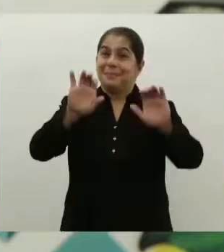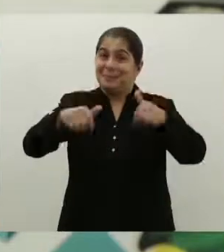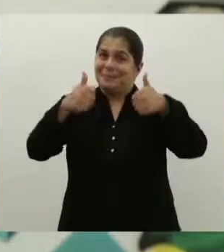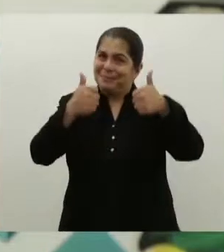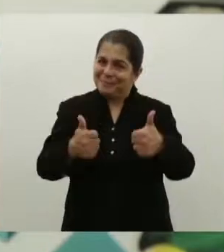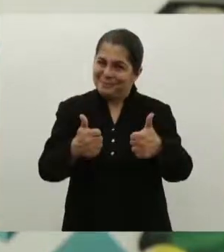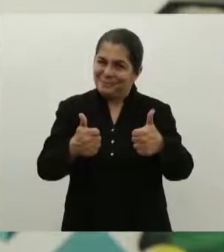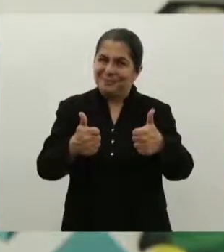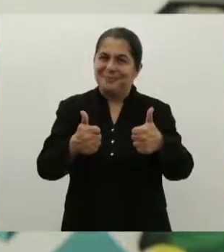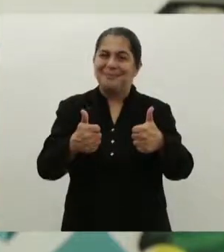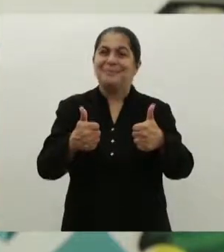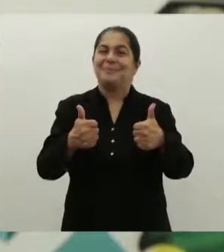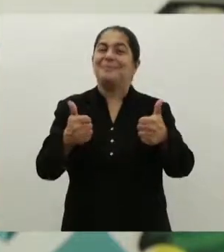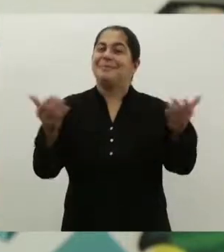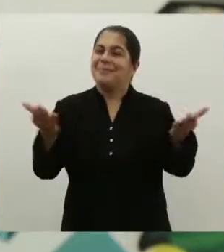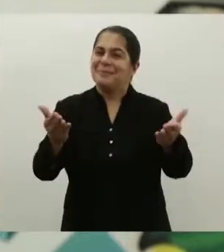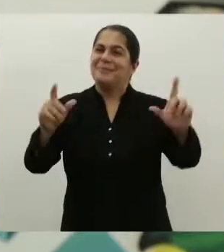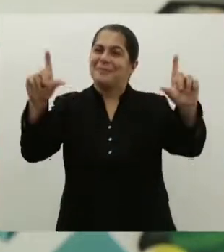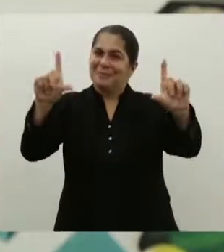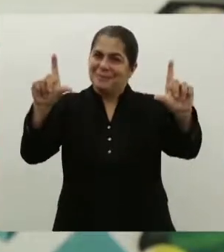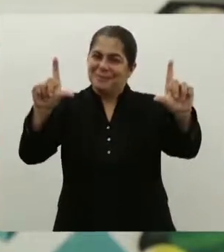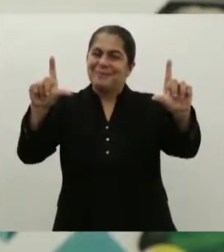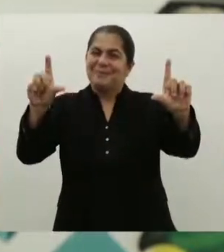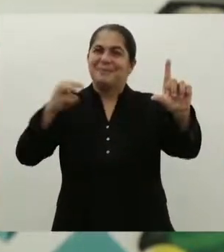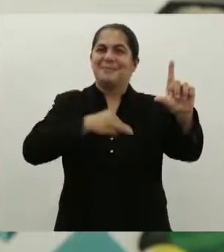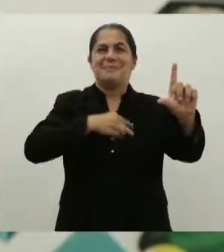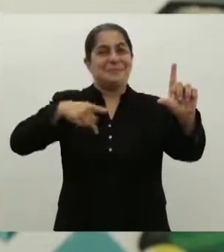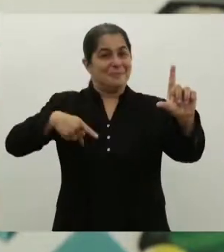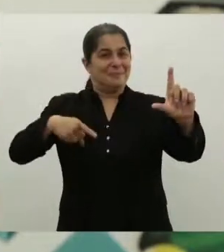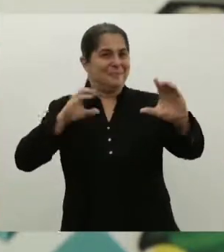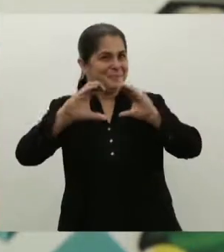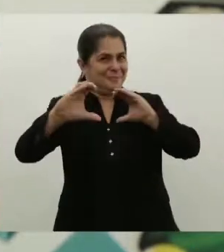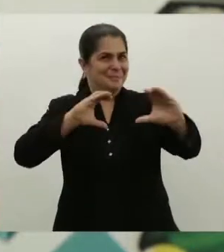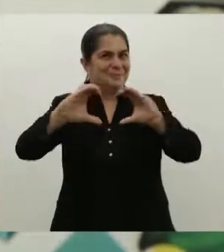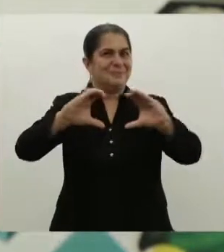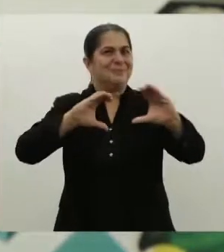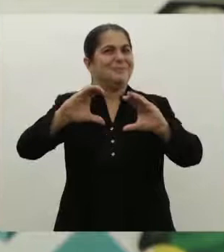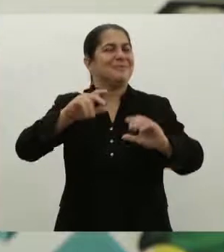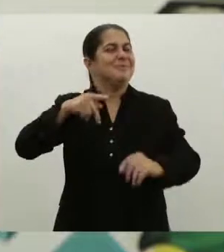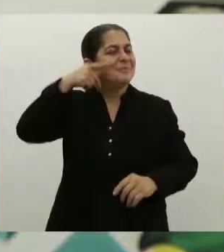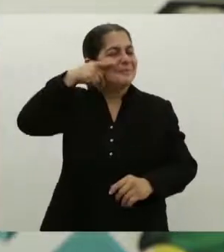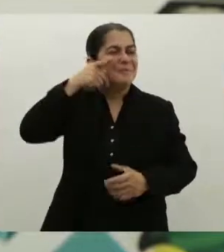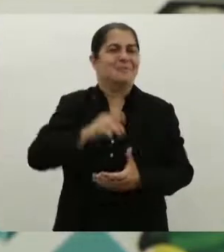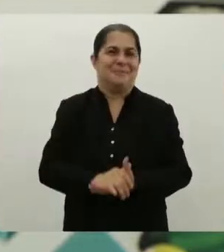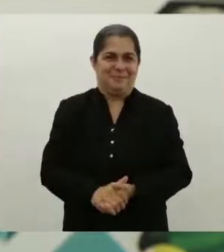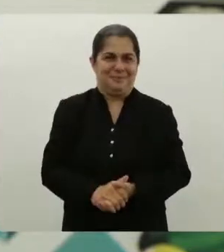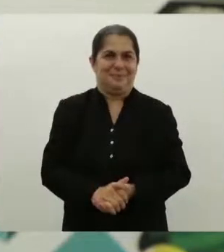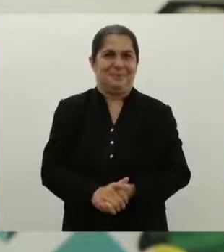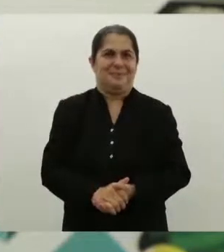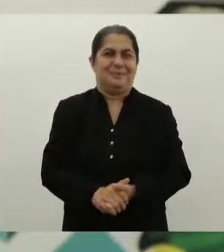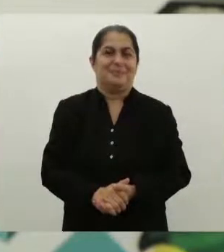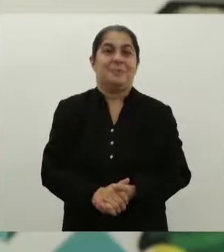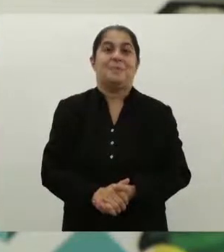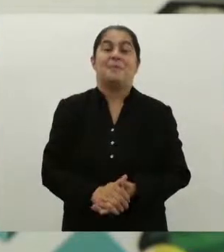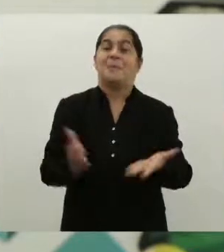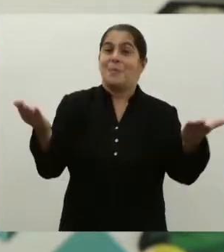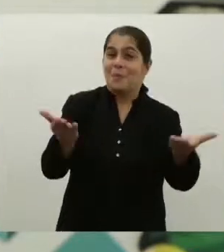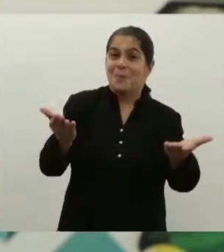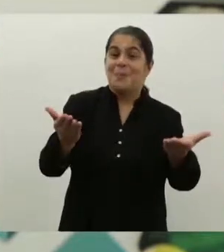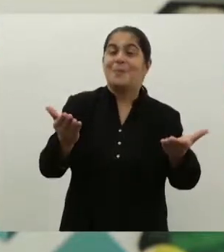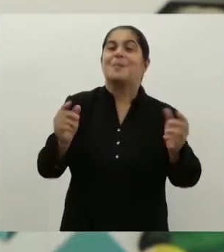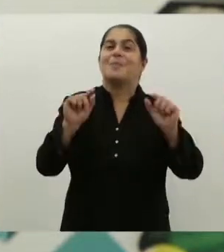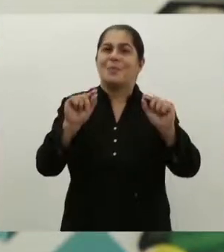Olá, tudo bem com você? Está começando o MPTV, o seu canal de comunicação com o Ministério Público da Paraíba.